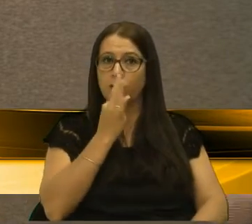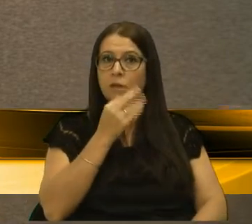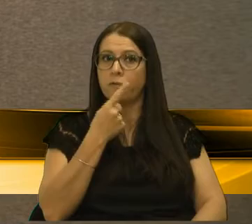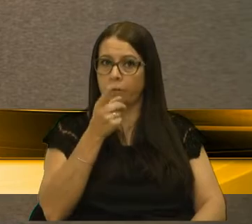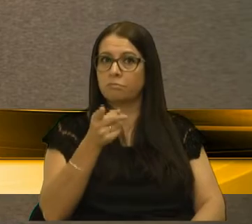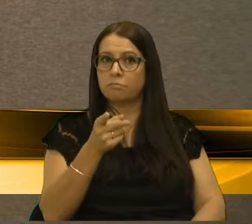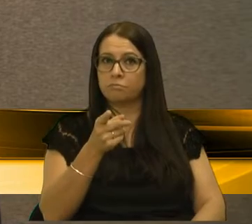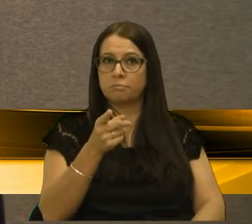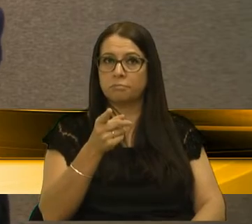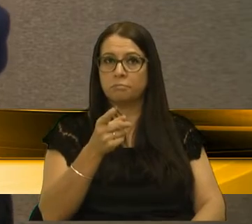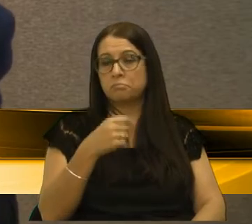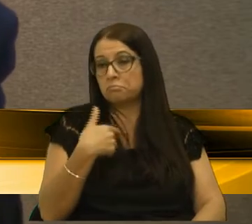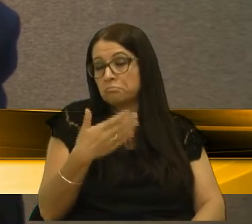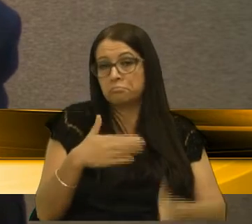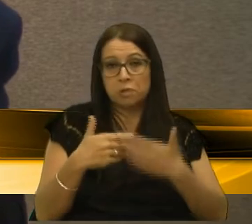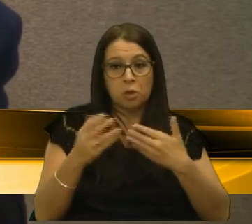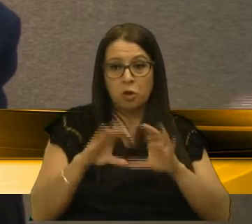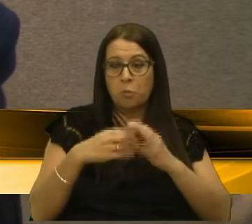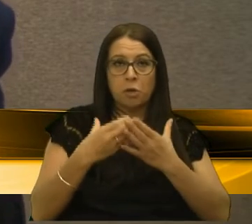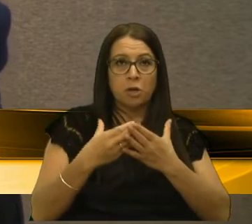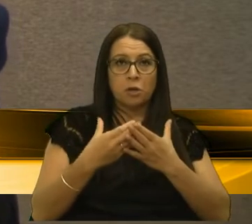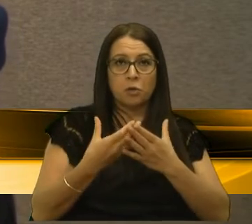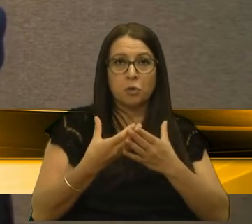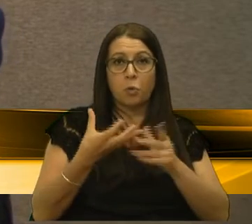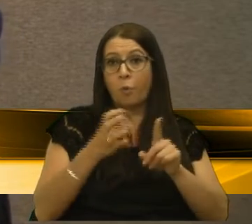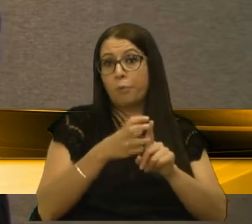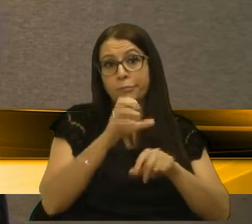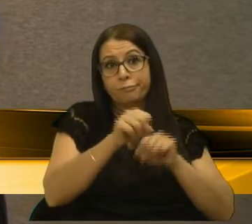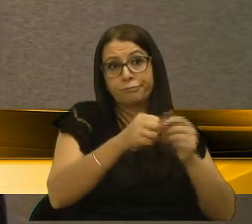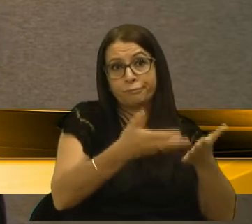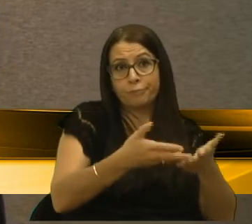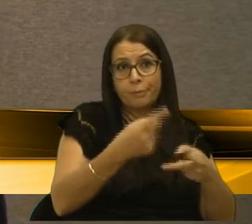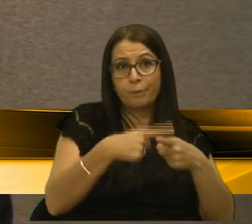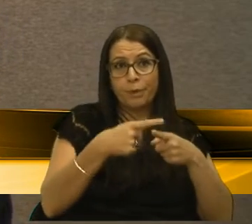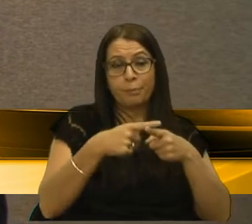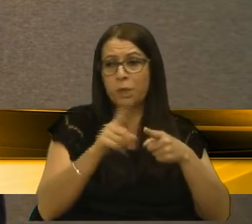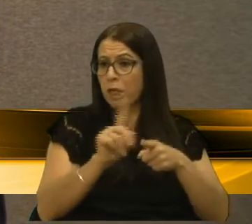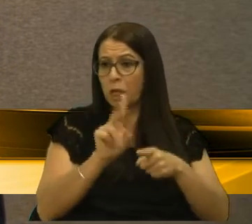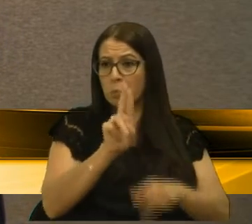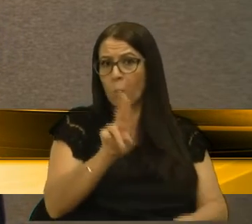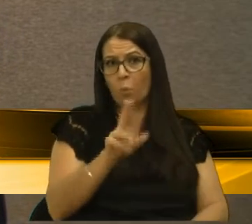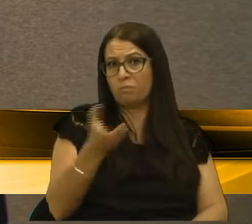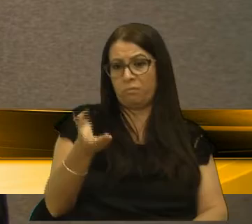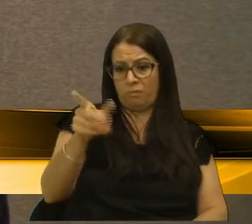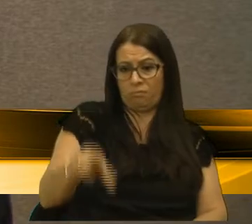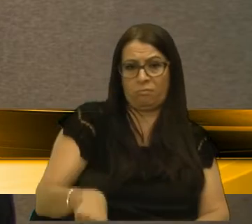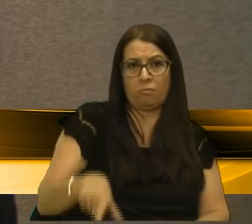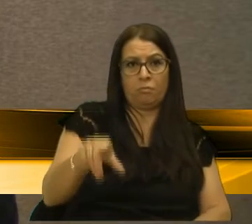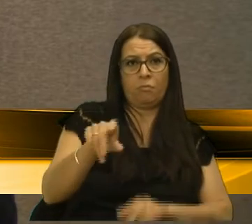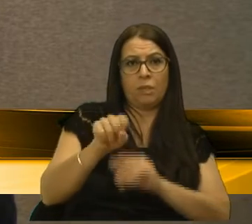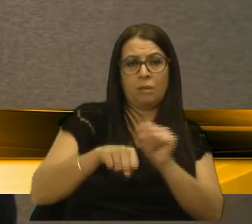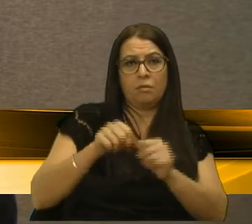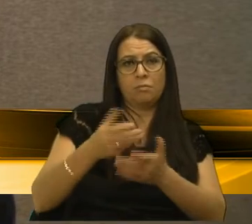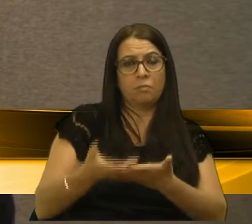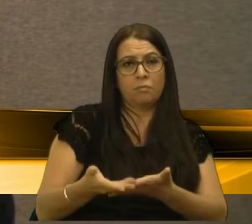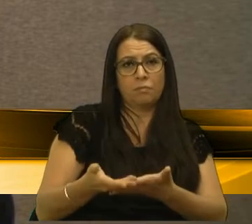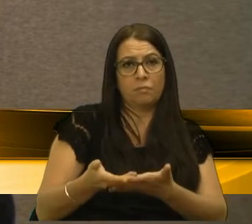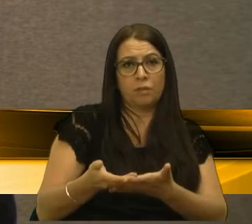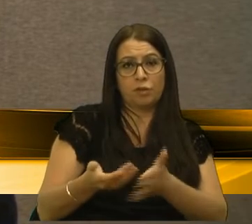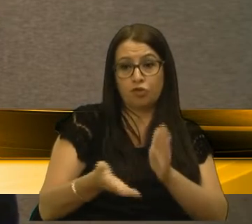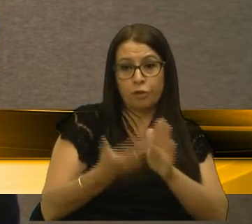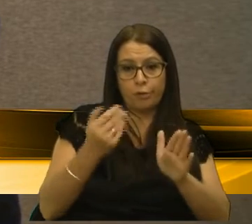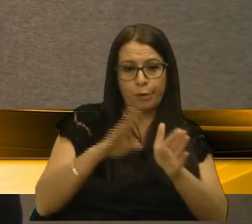uma que jogou a comunidade contra os ciclistas. Por quê? Porque ninguém usa aquela ciclofaixa, tirou o